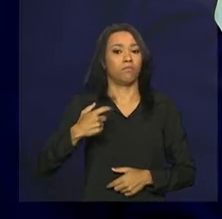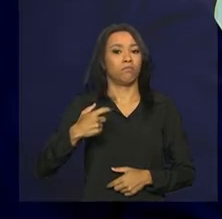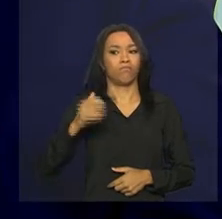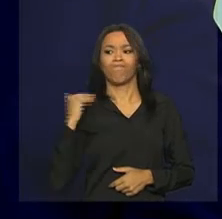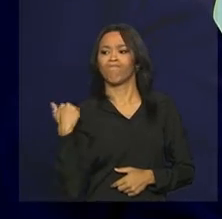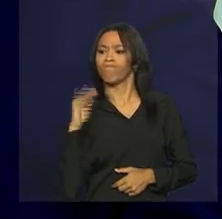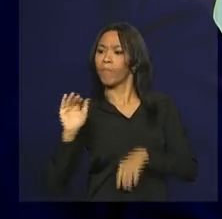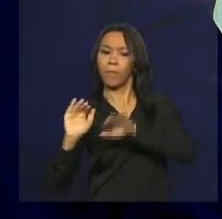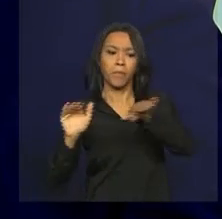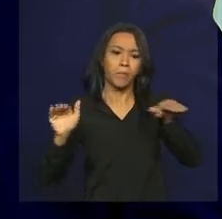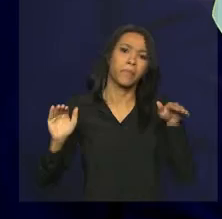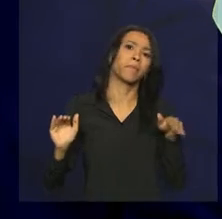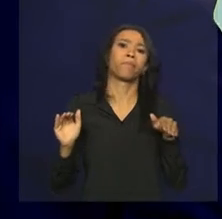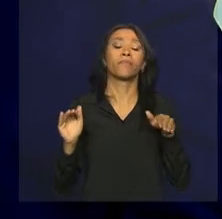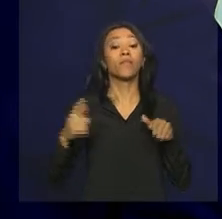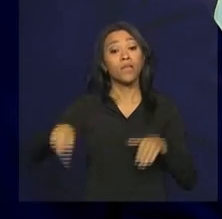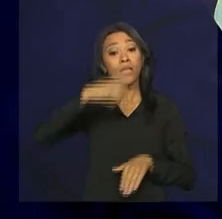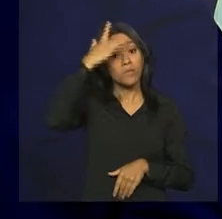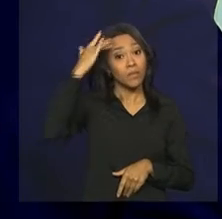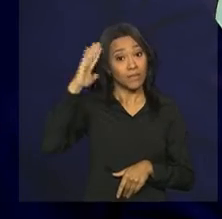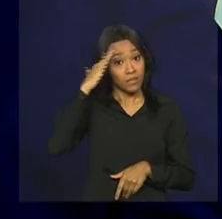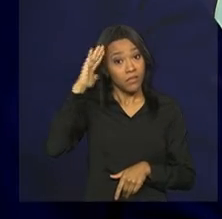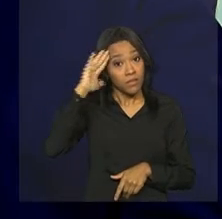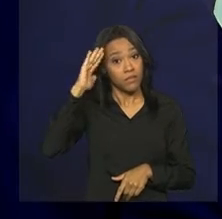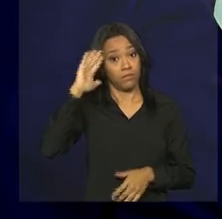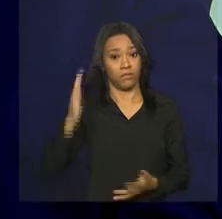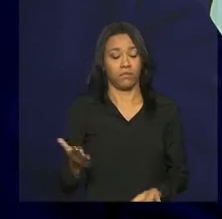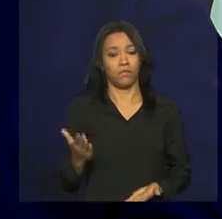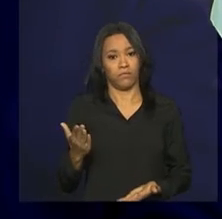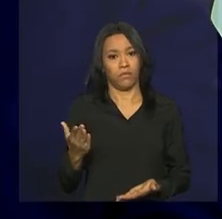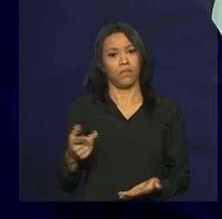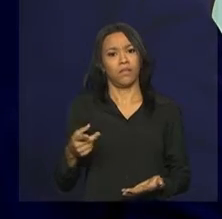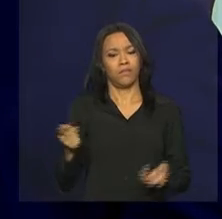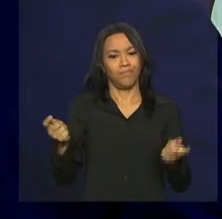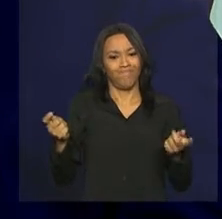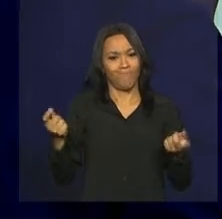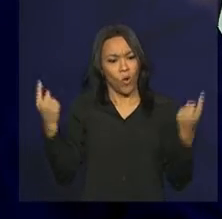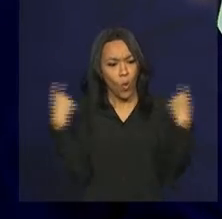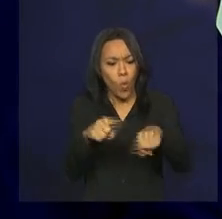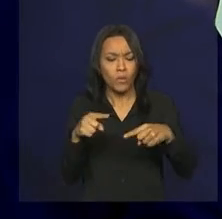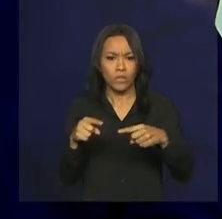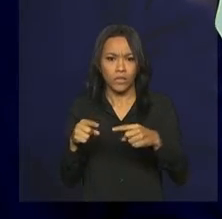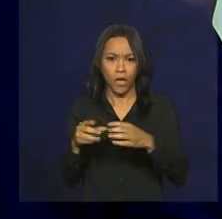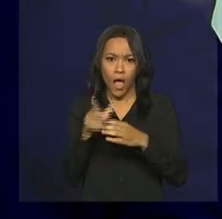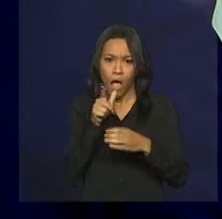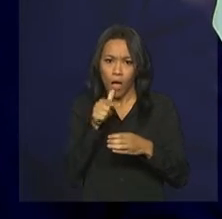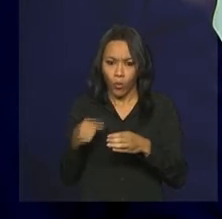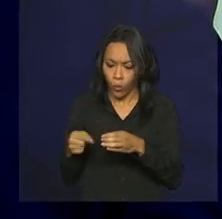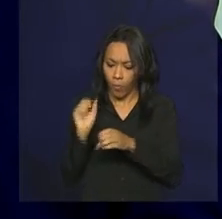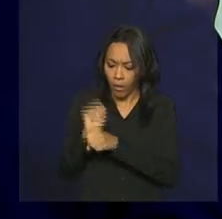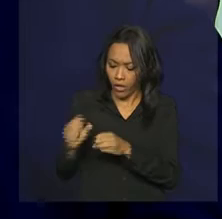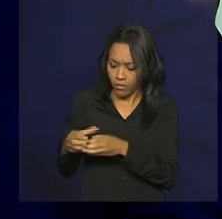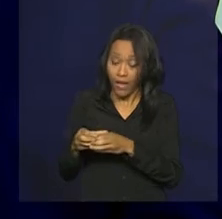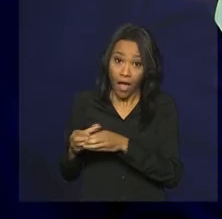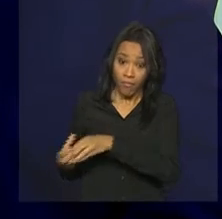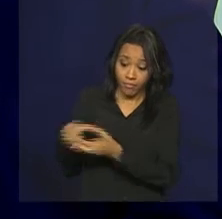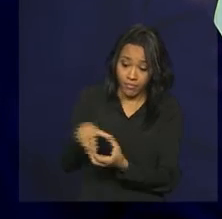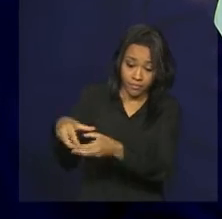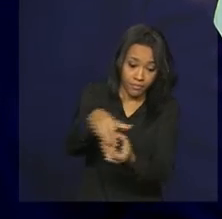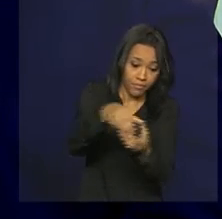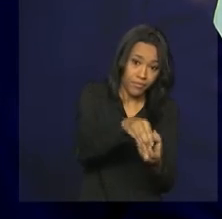que as pessoas entendam a gravidade da situação e combatam o nascedor do mosquito, fica muito difícil